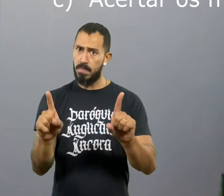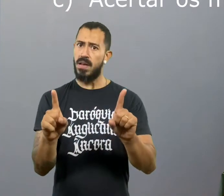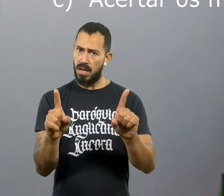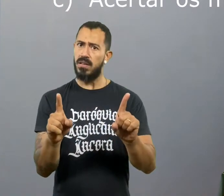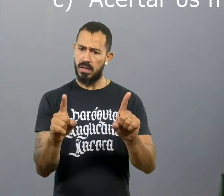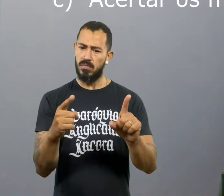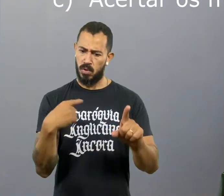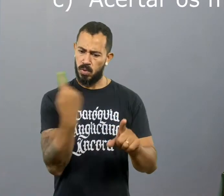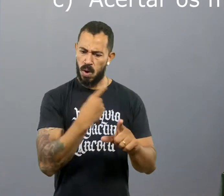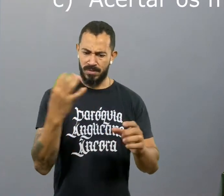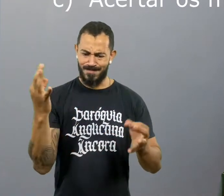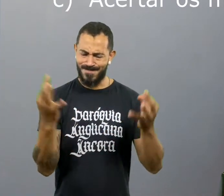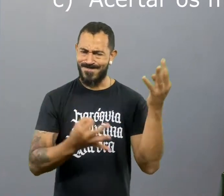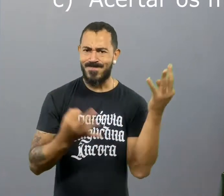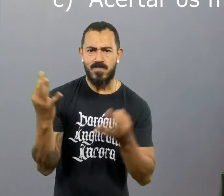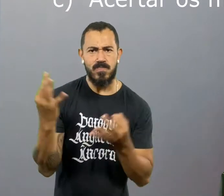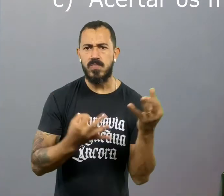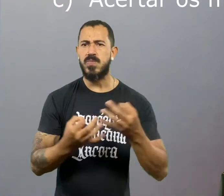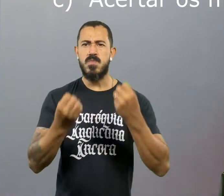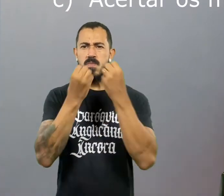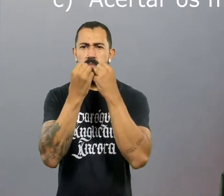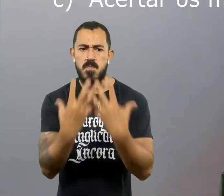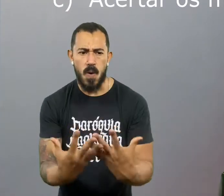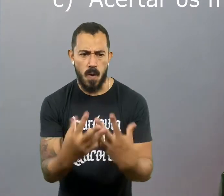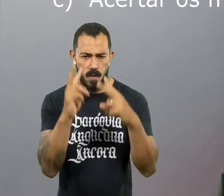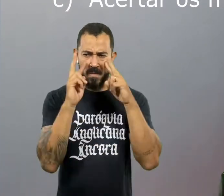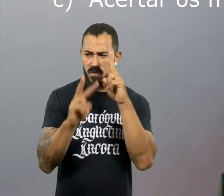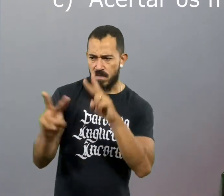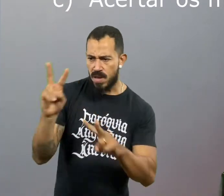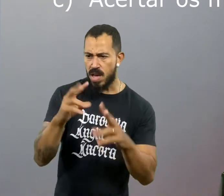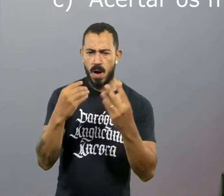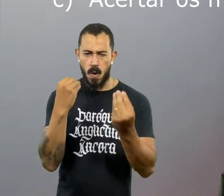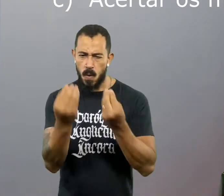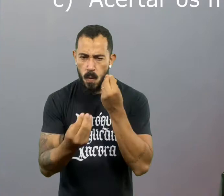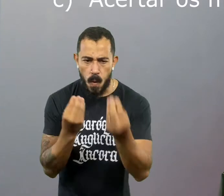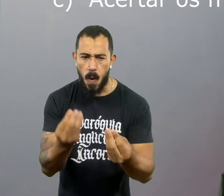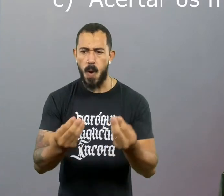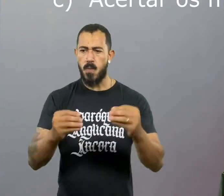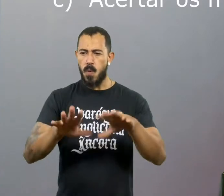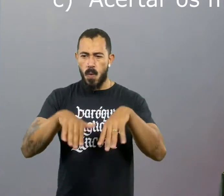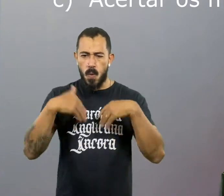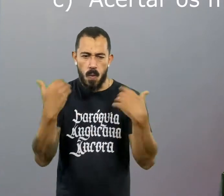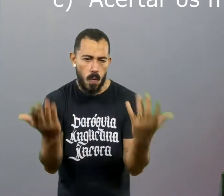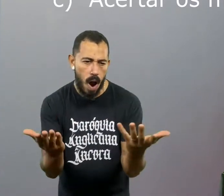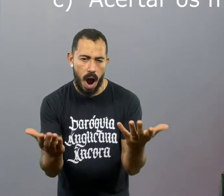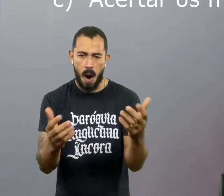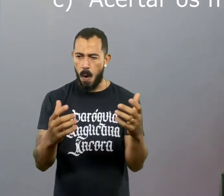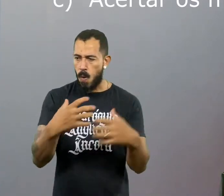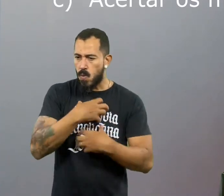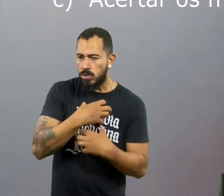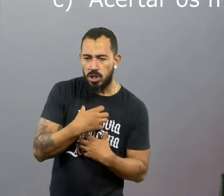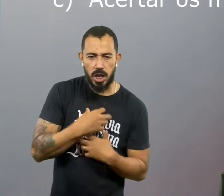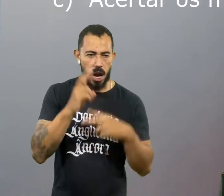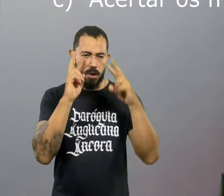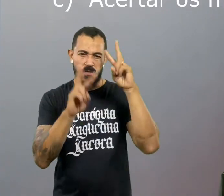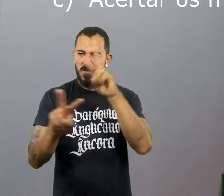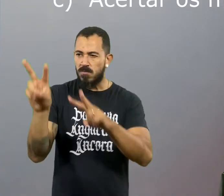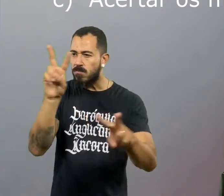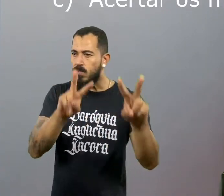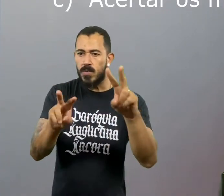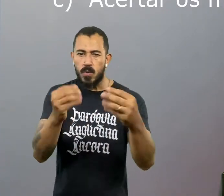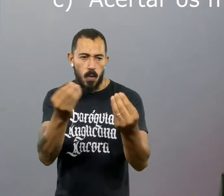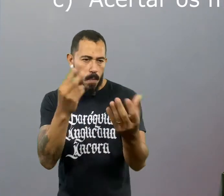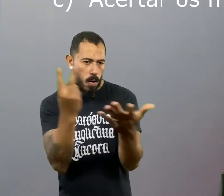serem julgados. É preciso ter um bom juízo acerca do meio, do quando, onde, a forma das coisas,